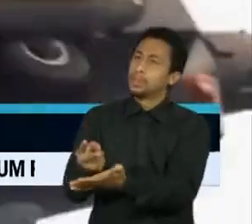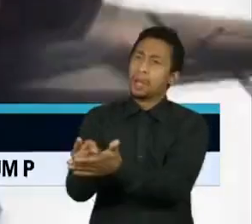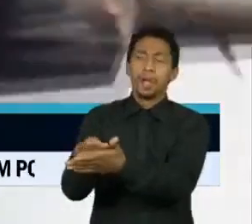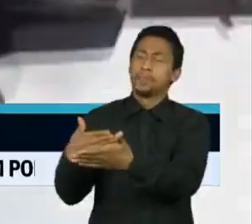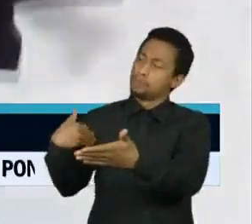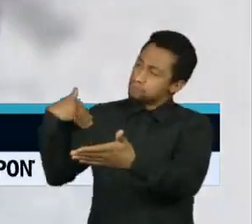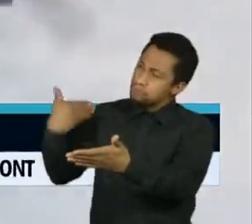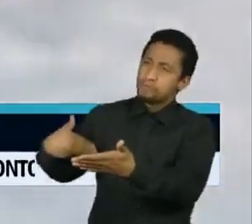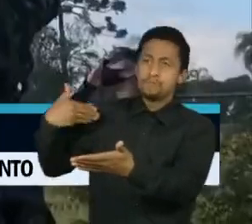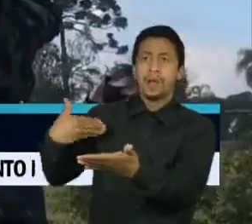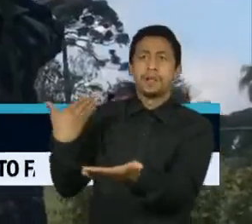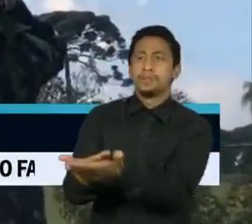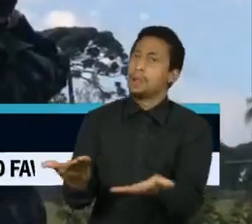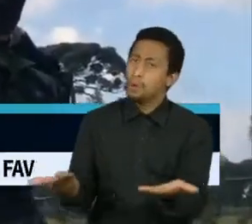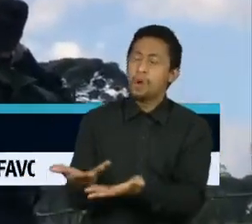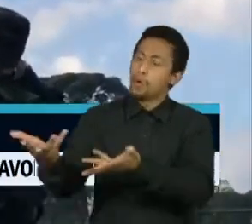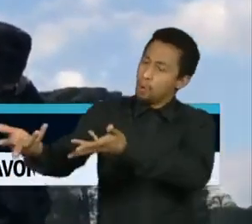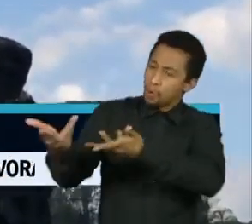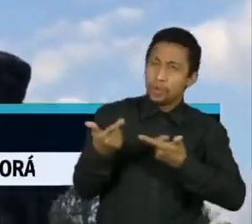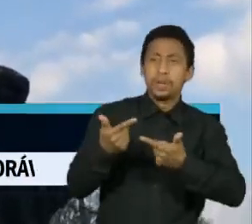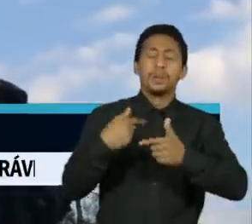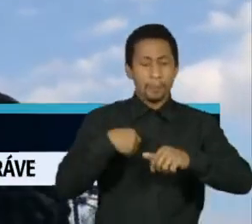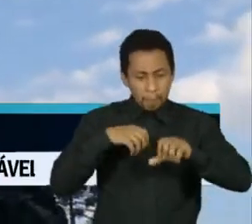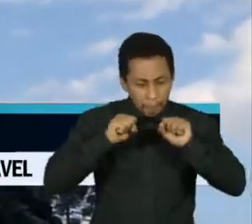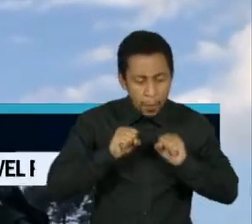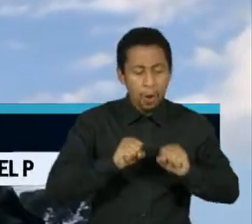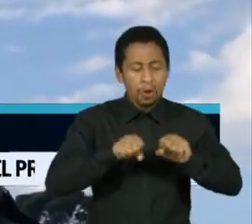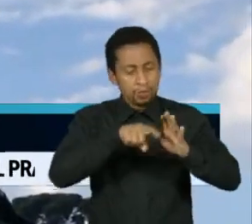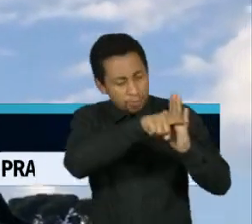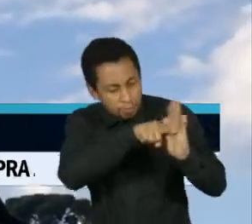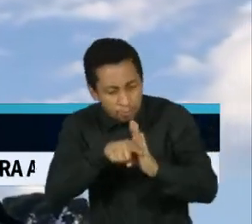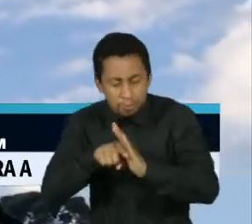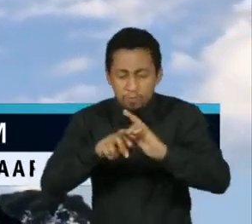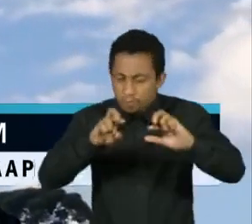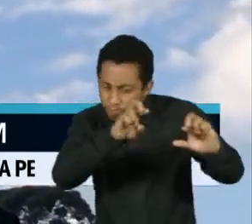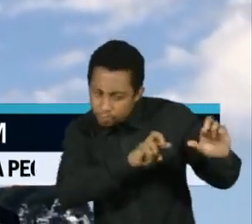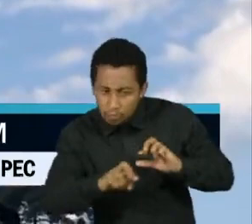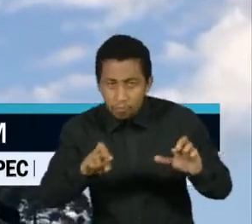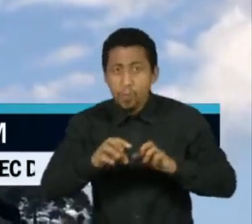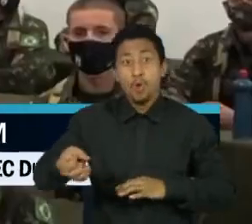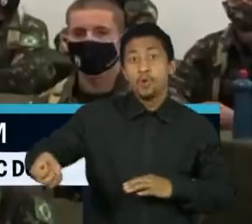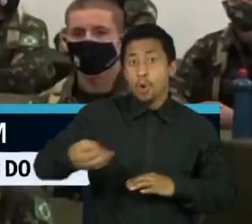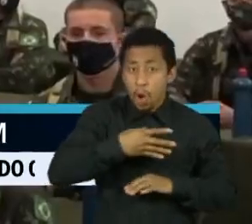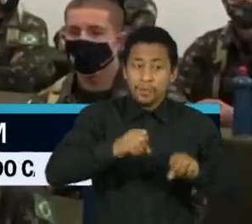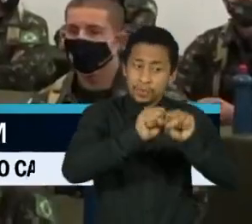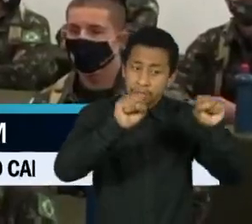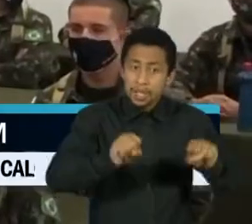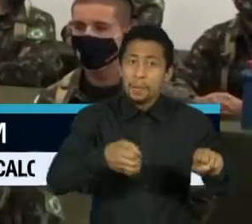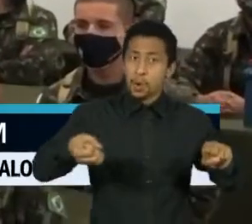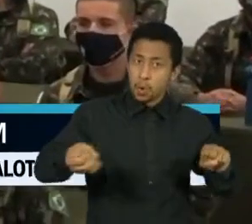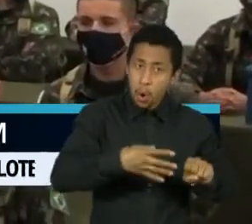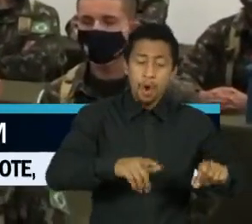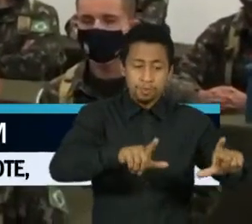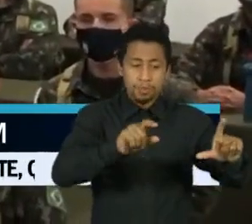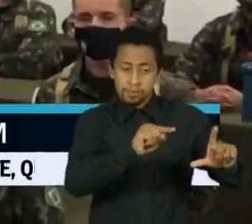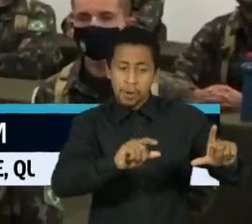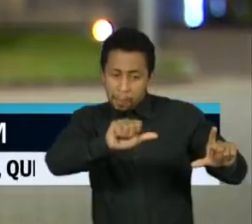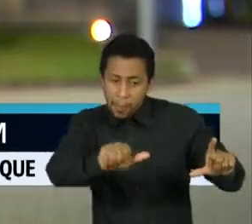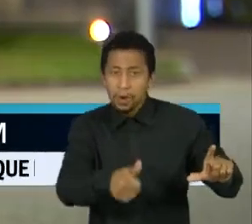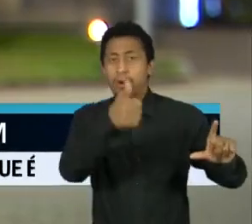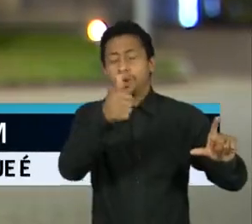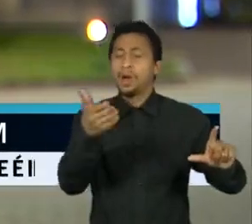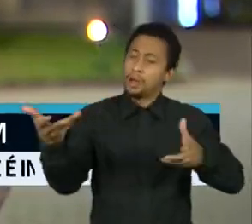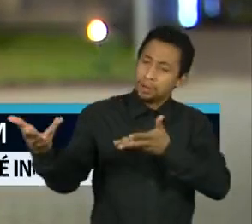foram convidadas todas as vezes que reformulações e novos estudos de aperfeiçoamento foram necessários.